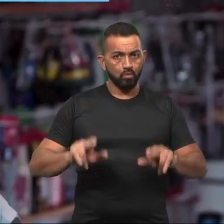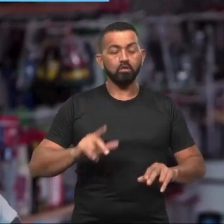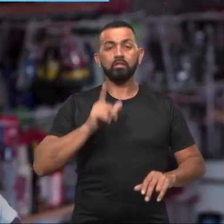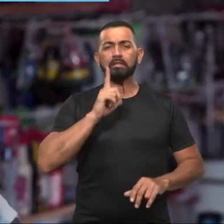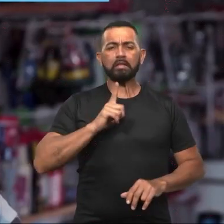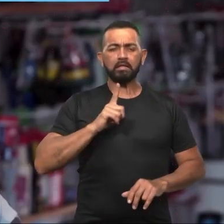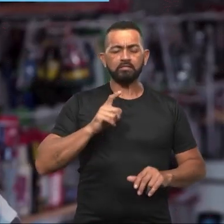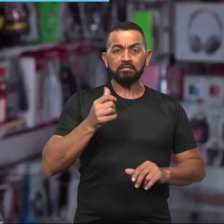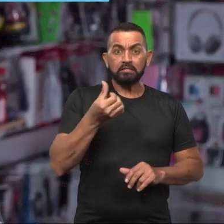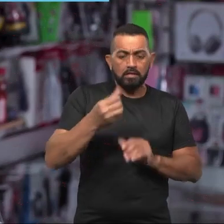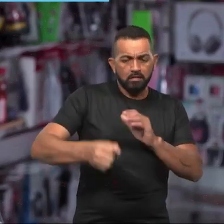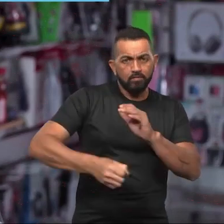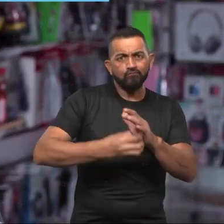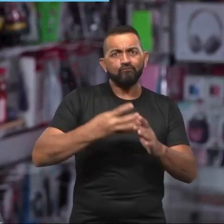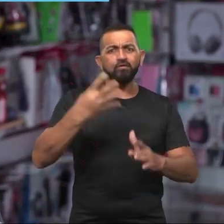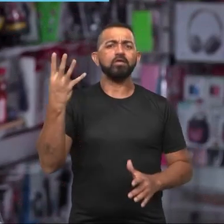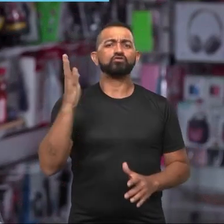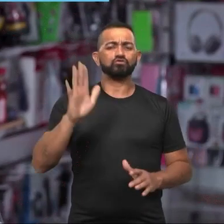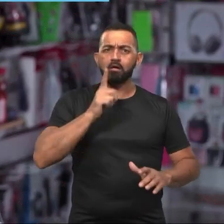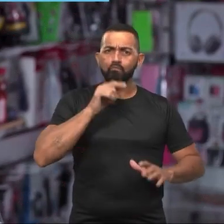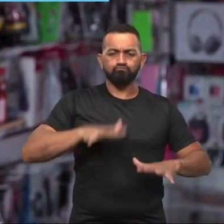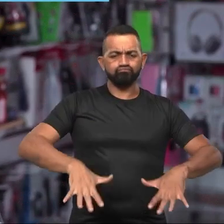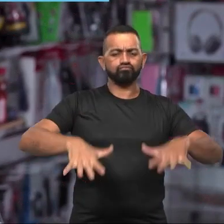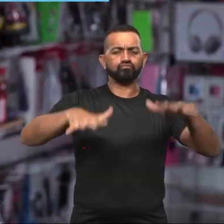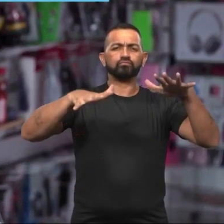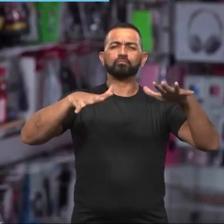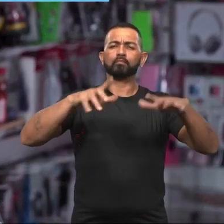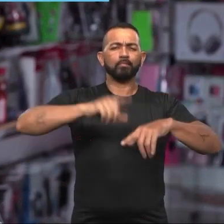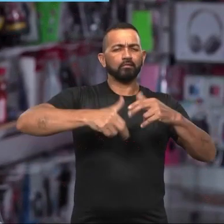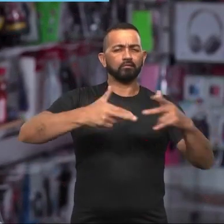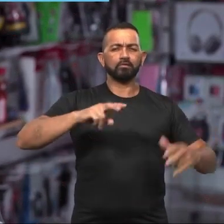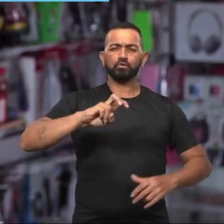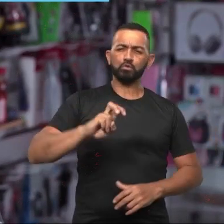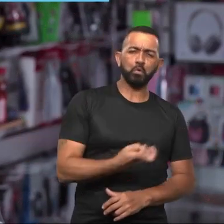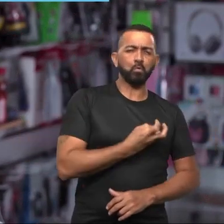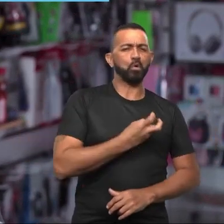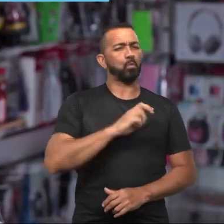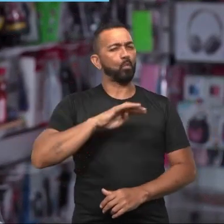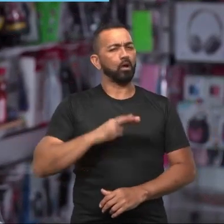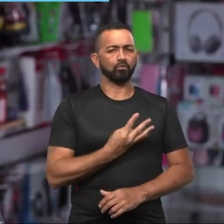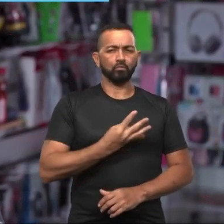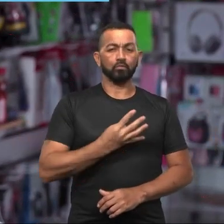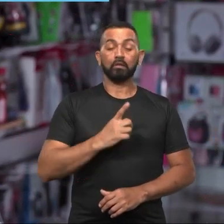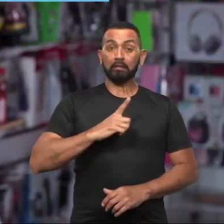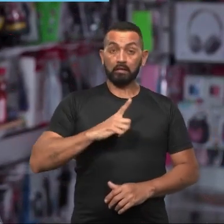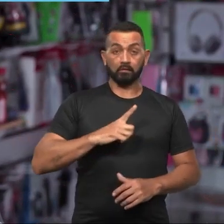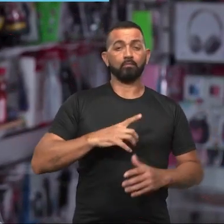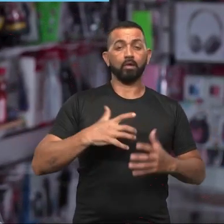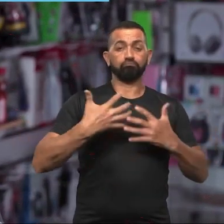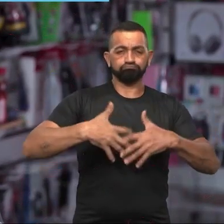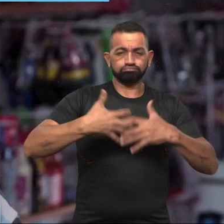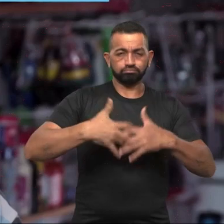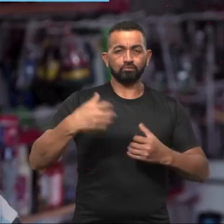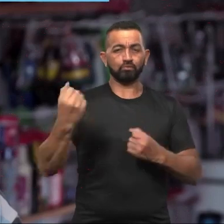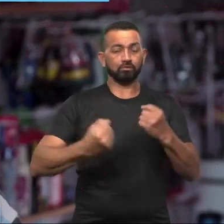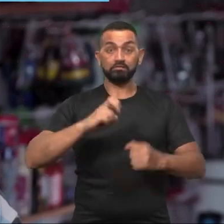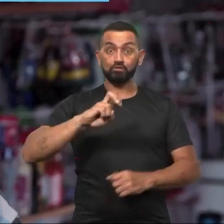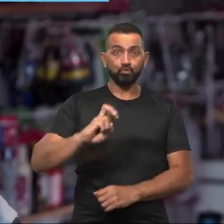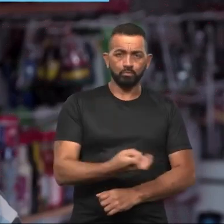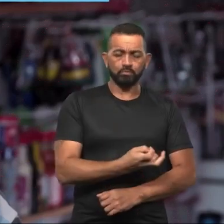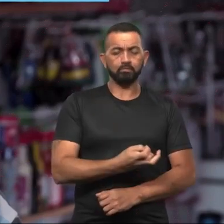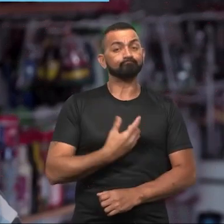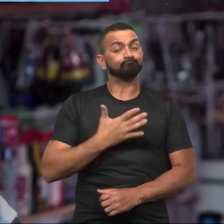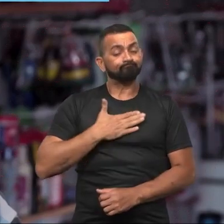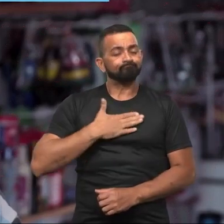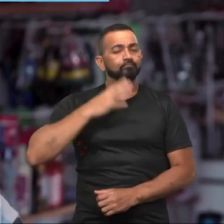umas seis vezes. A de mercadoria está na faixa de quatro a cinco mil reais e mais o motor do carro, que foi cinco mil reais. Meu sonho é